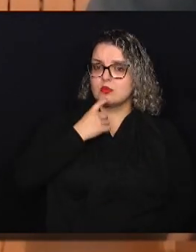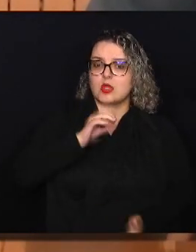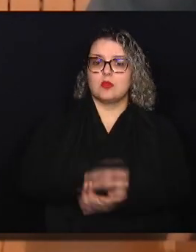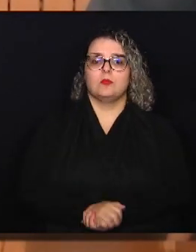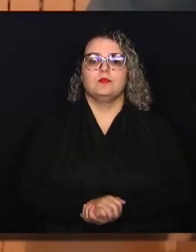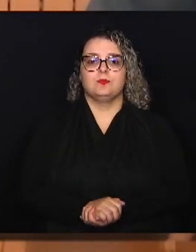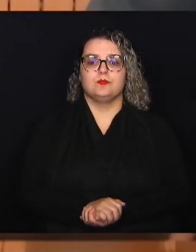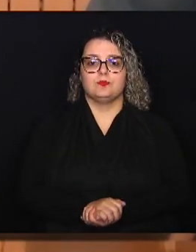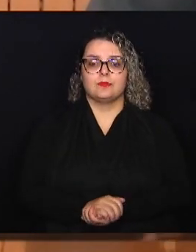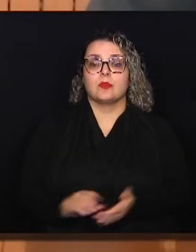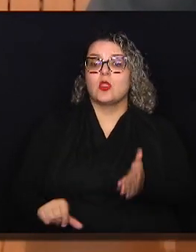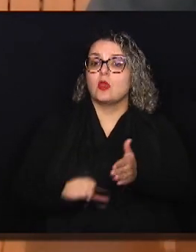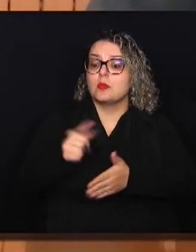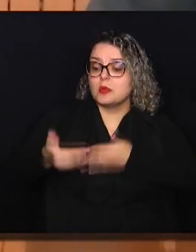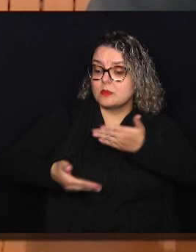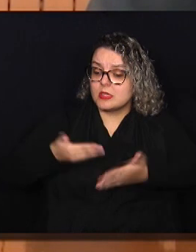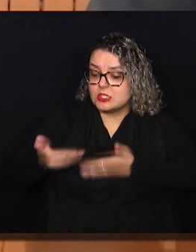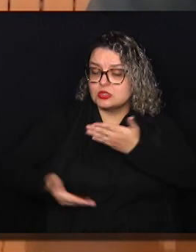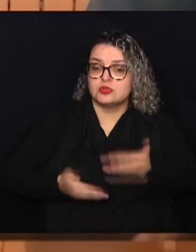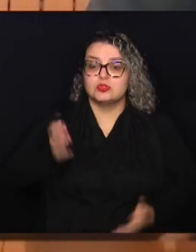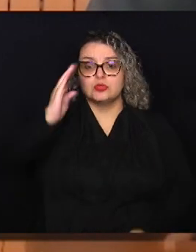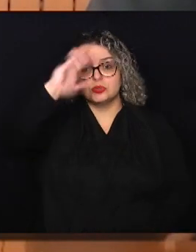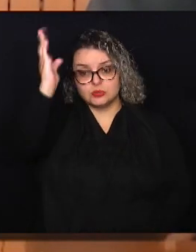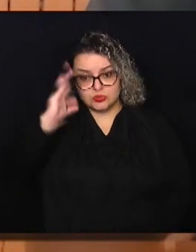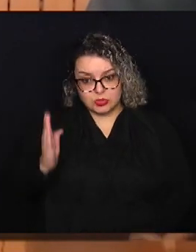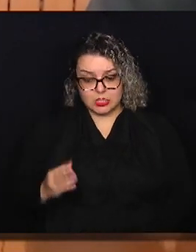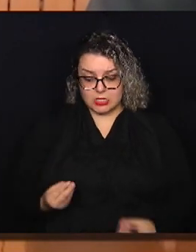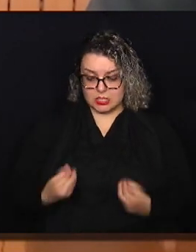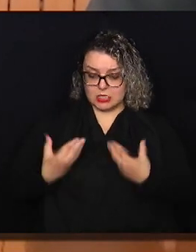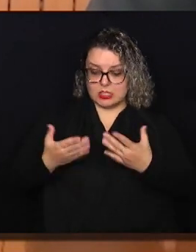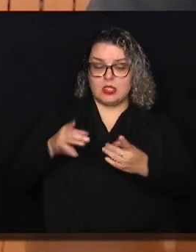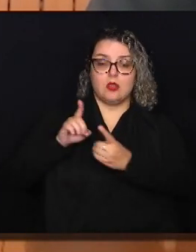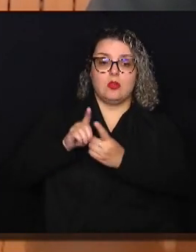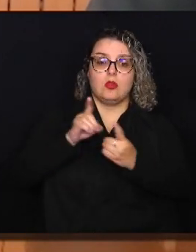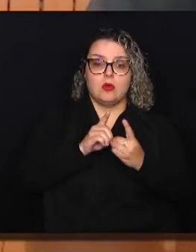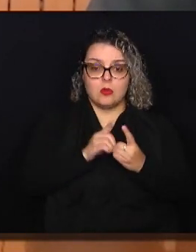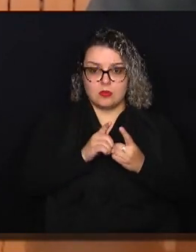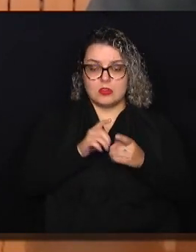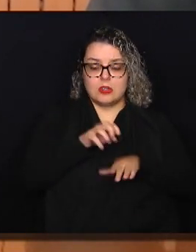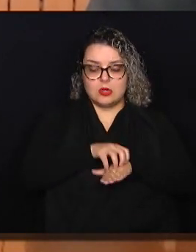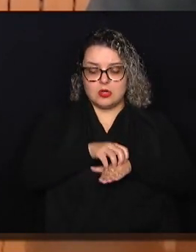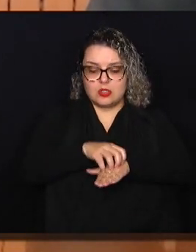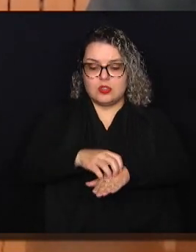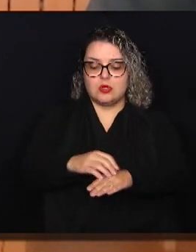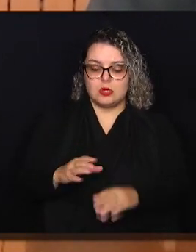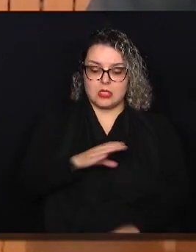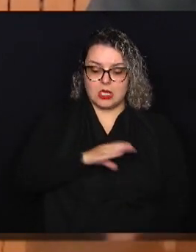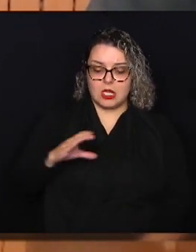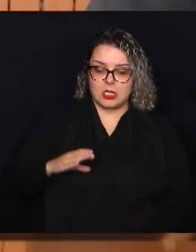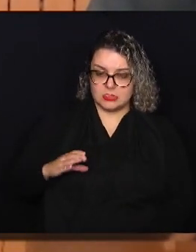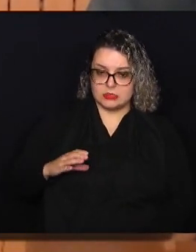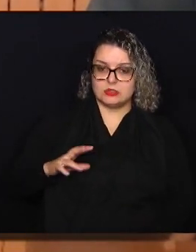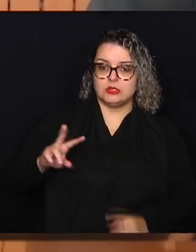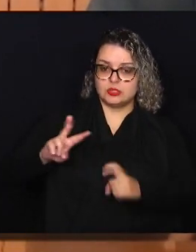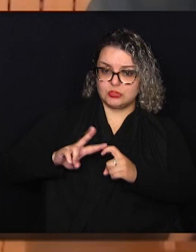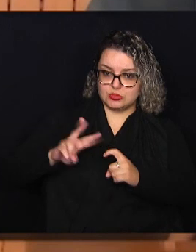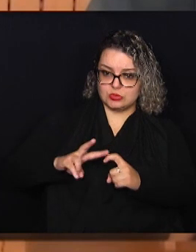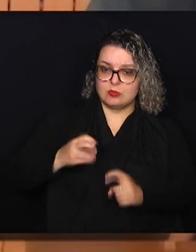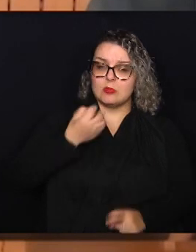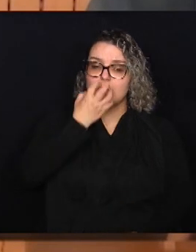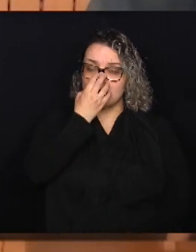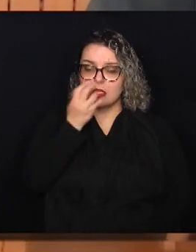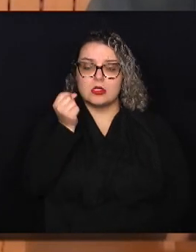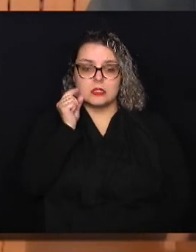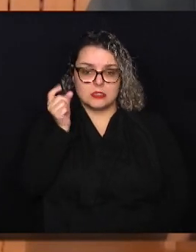Foi o primeiro serviço implantado no Brasil e que oferece atendimento clínico móvel e gratuito para cães e gatos na